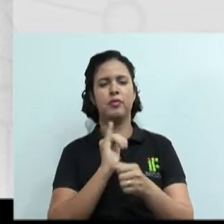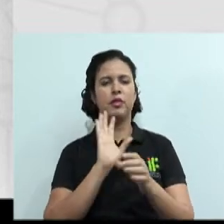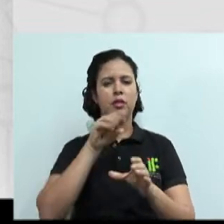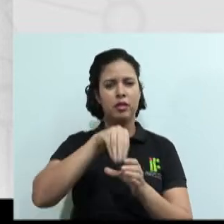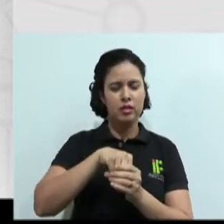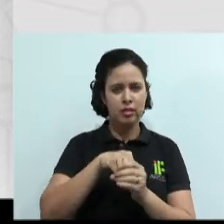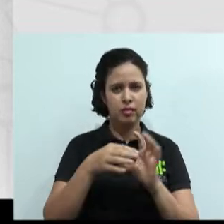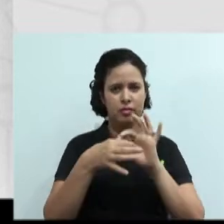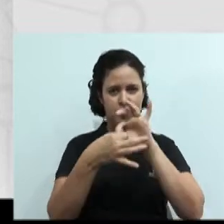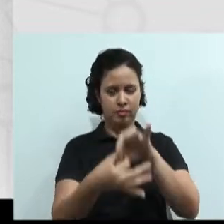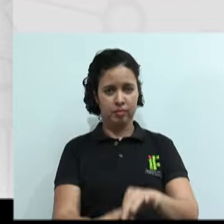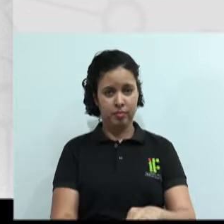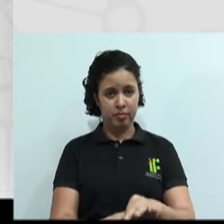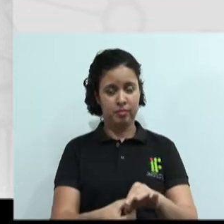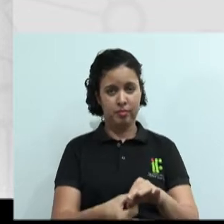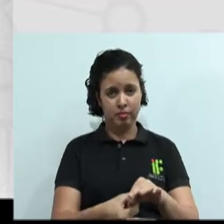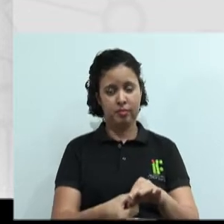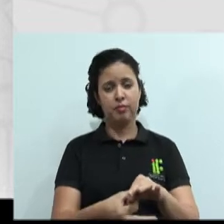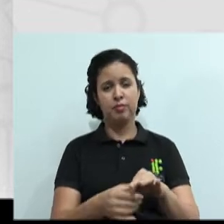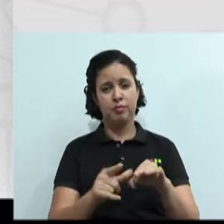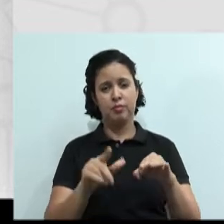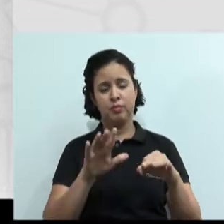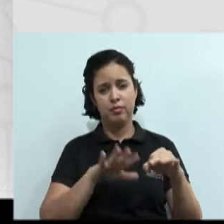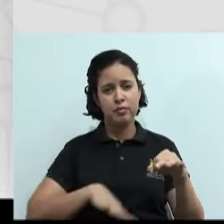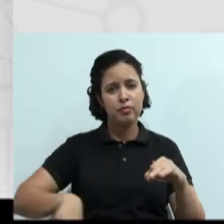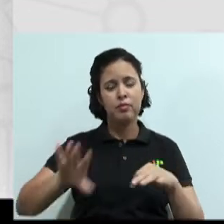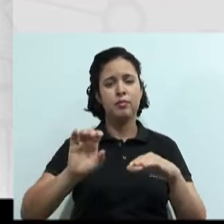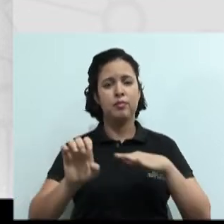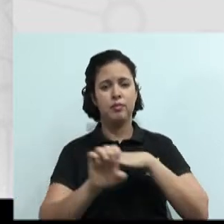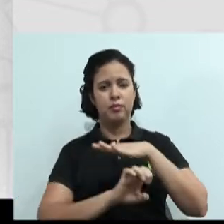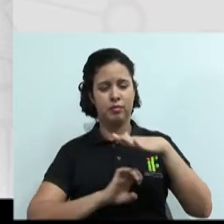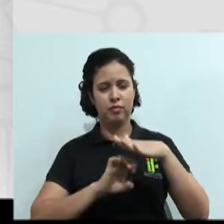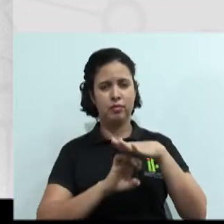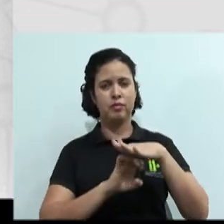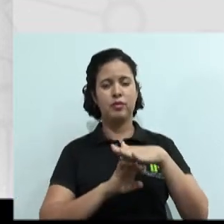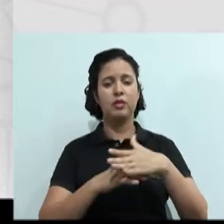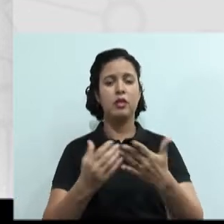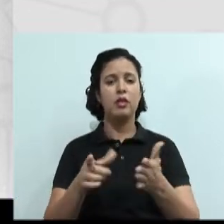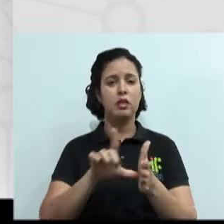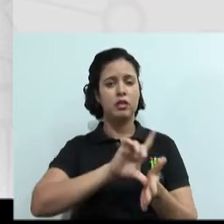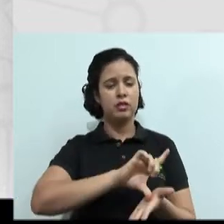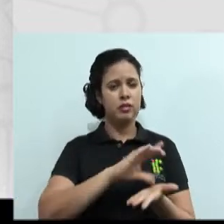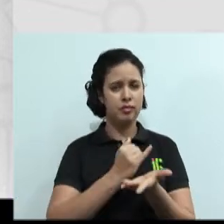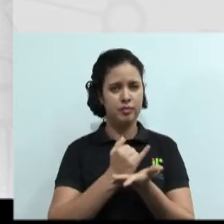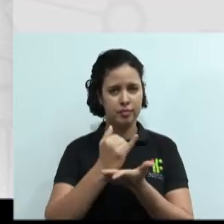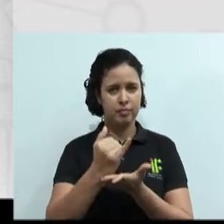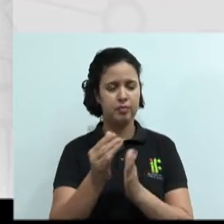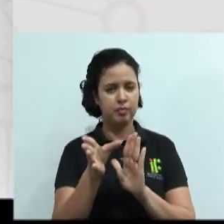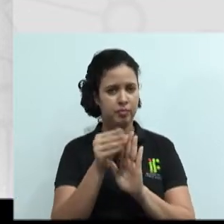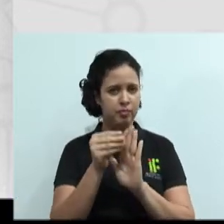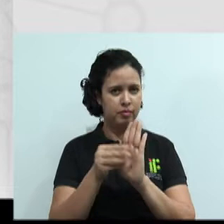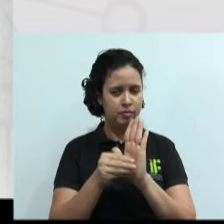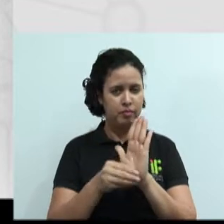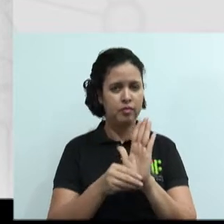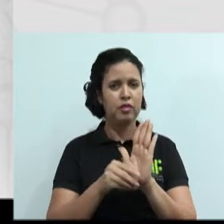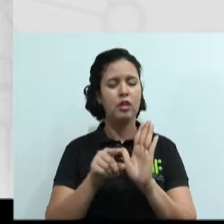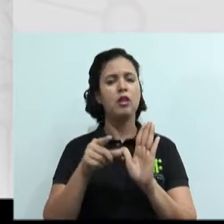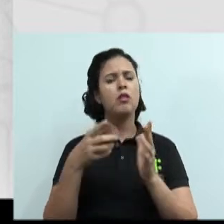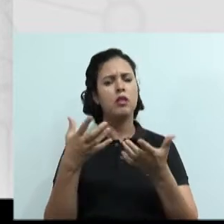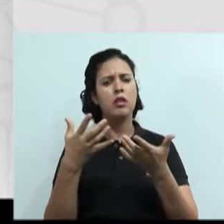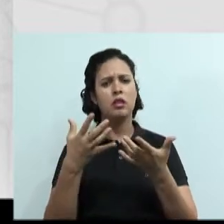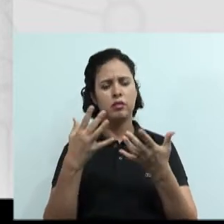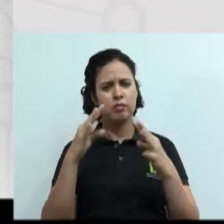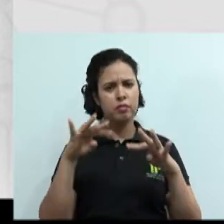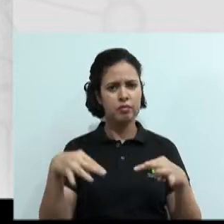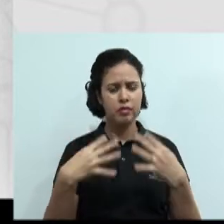contexto organizacional. E aí, antes da gente iniciar, propriamente dito, nosso conteúdo, gostaria de chamar a